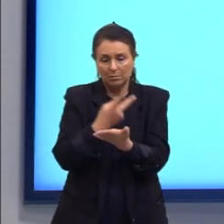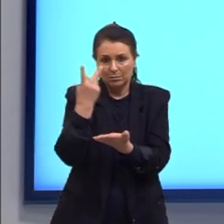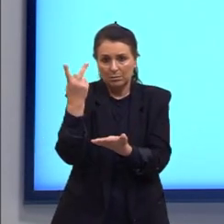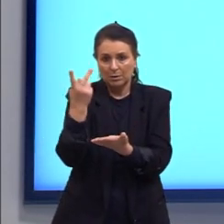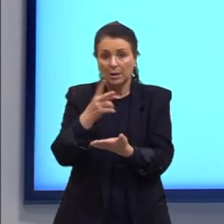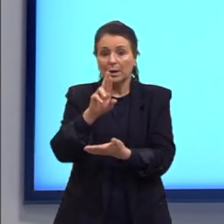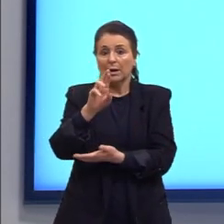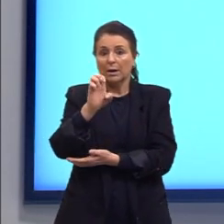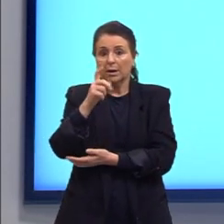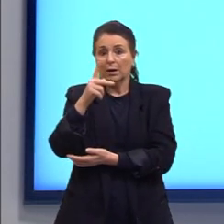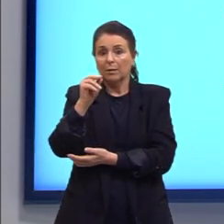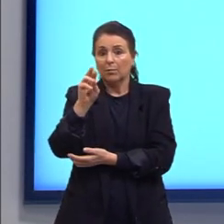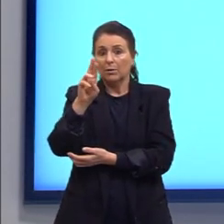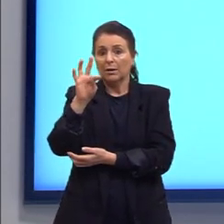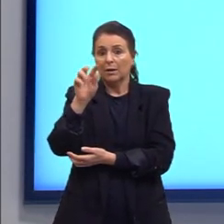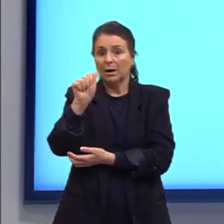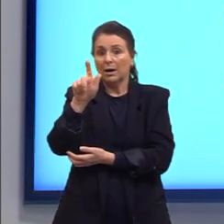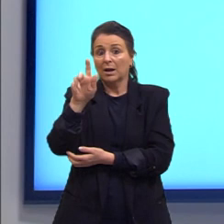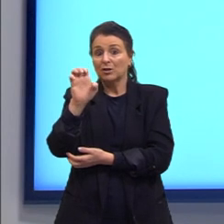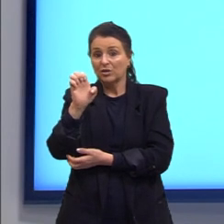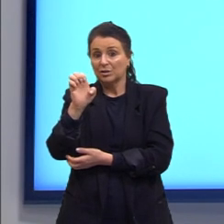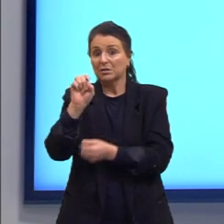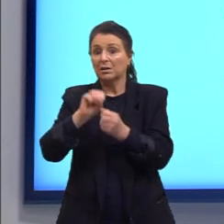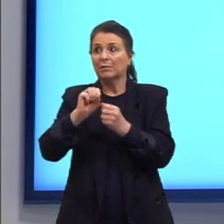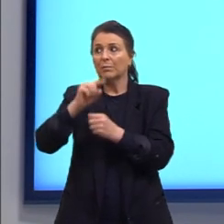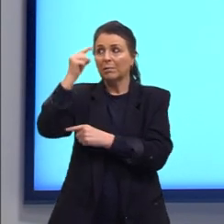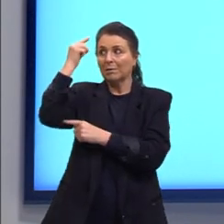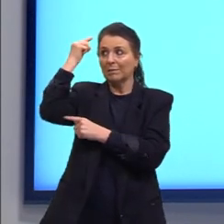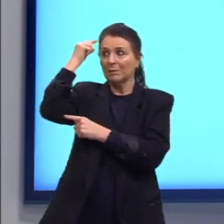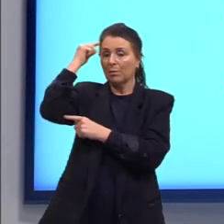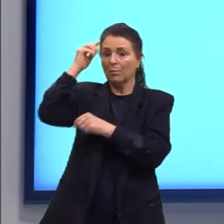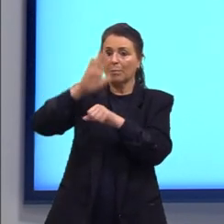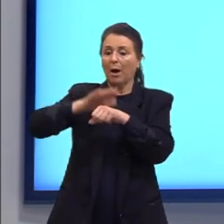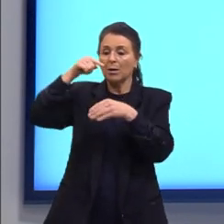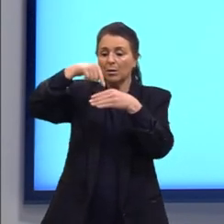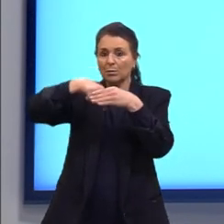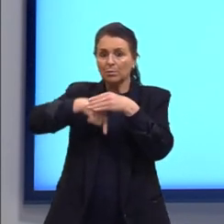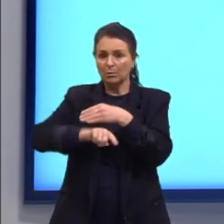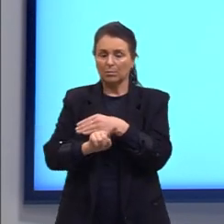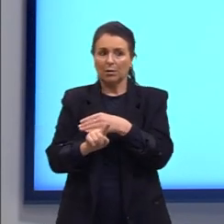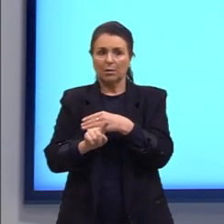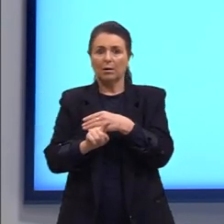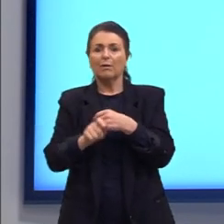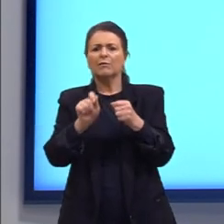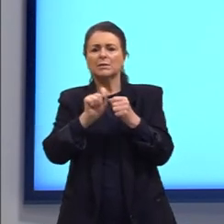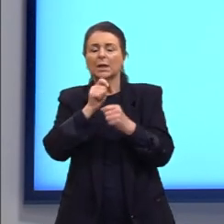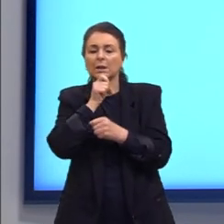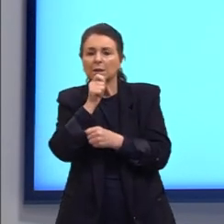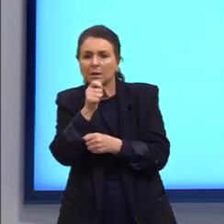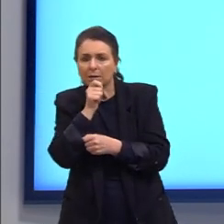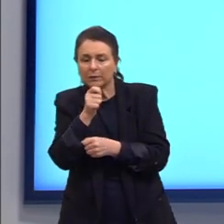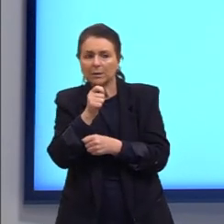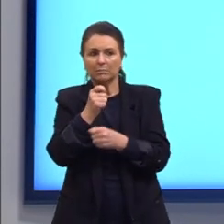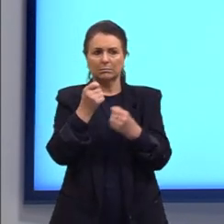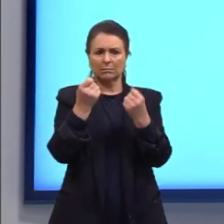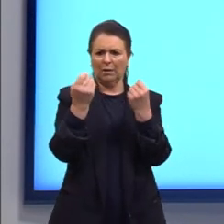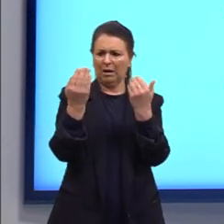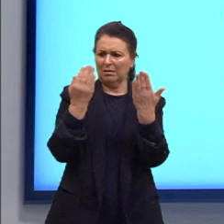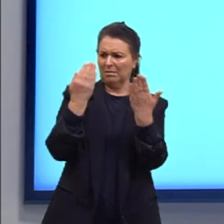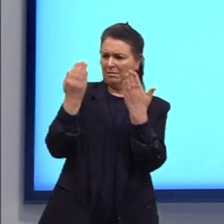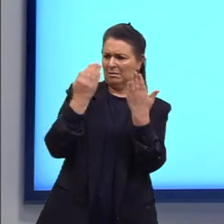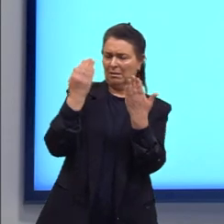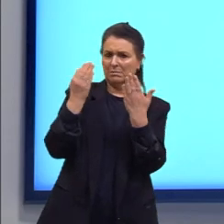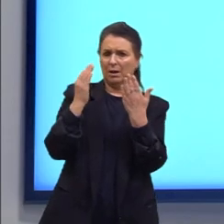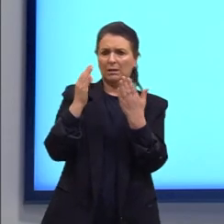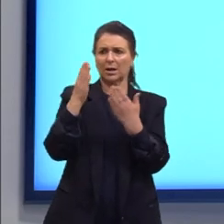reportagem, ela vai fazer uma reflexão muito maior, podendo trazer aí entrevistas, análises de especialistas sobre